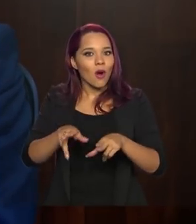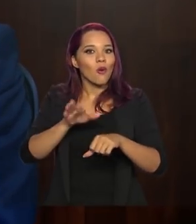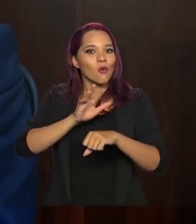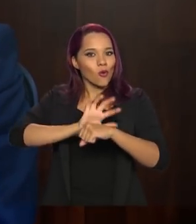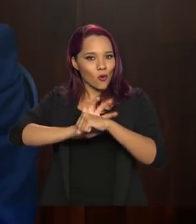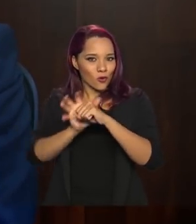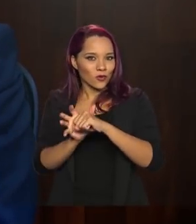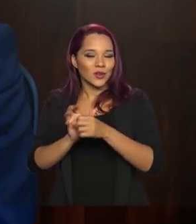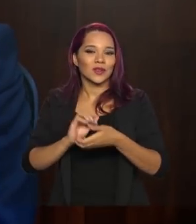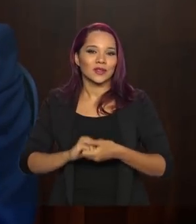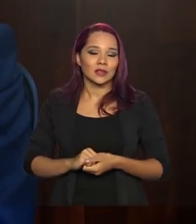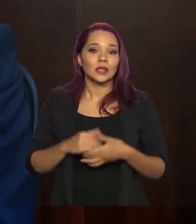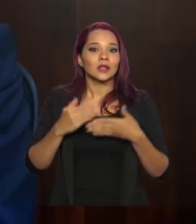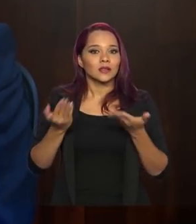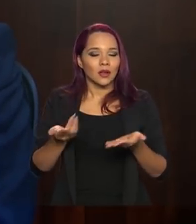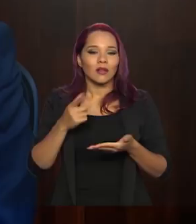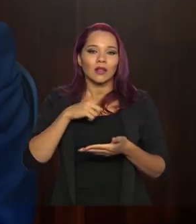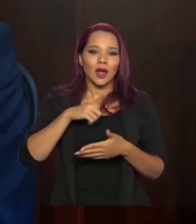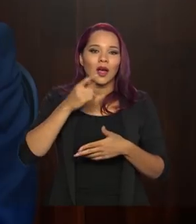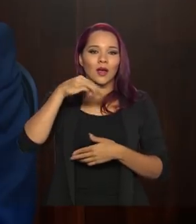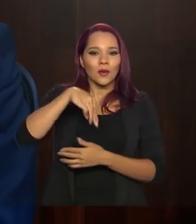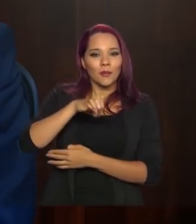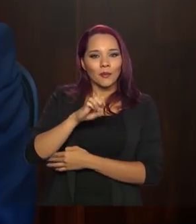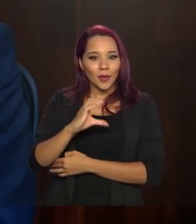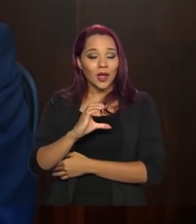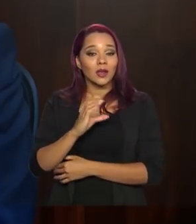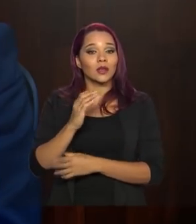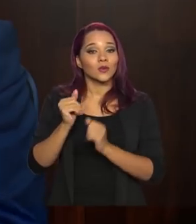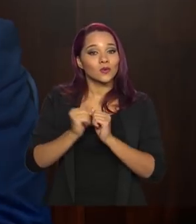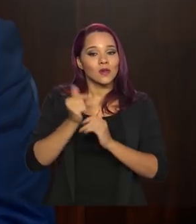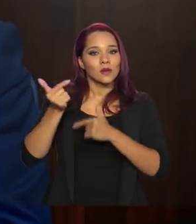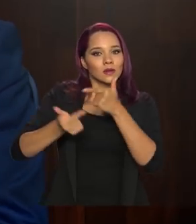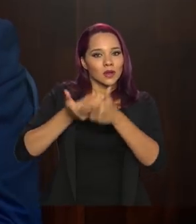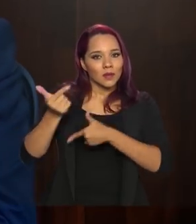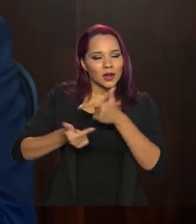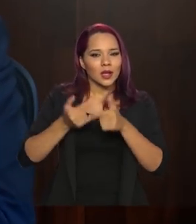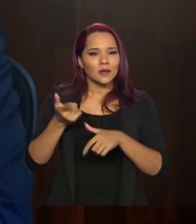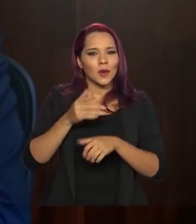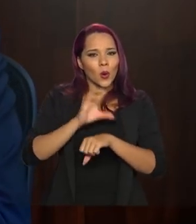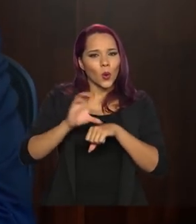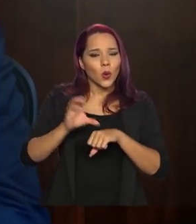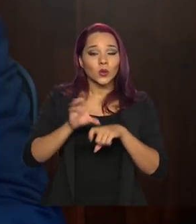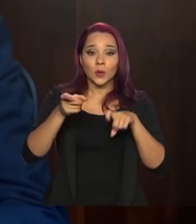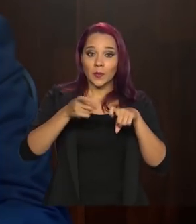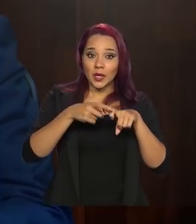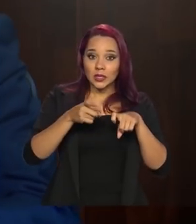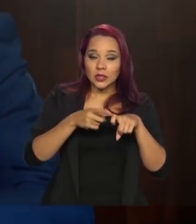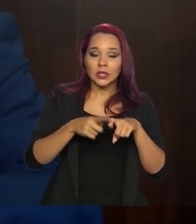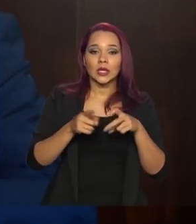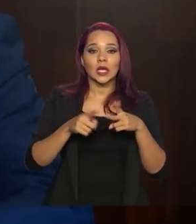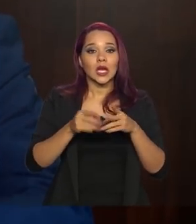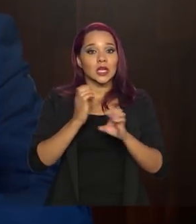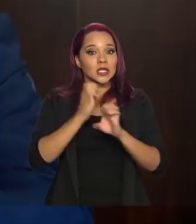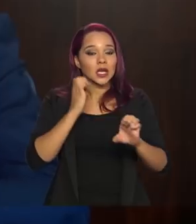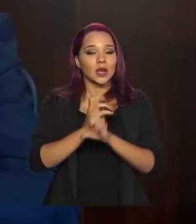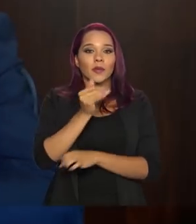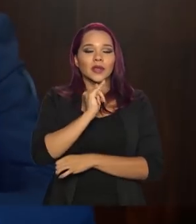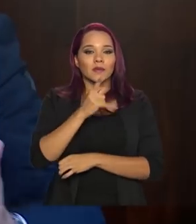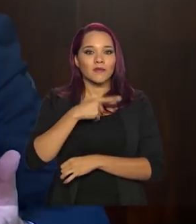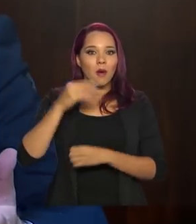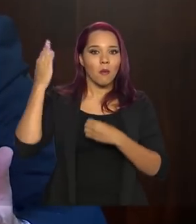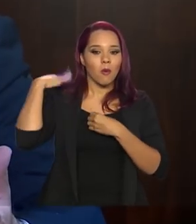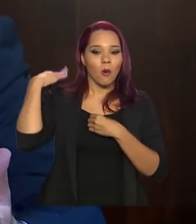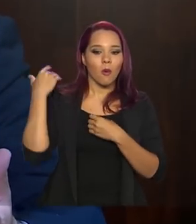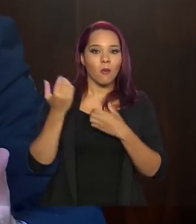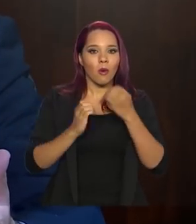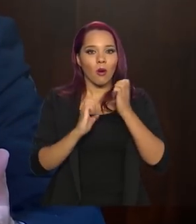Então, estamos sim no MEC trabalhando para que medicina, engenharia, vejam, respirador, o pulmão mecânico que hoje